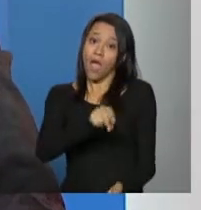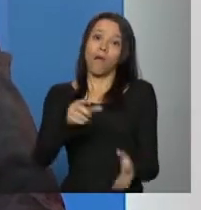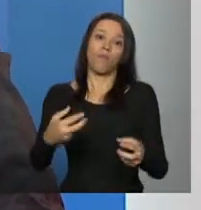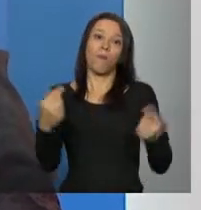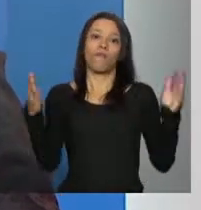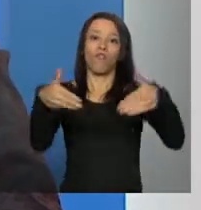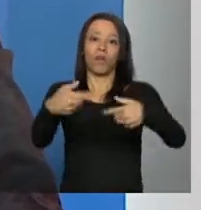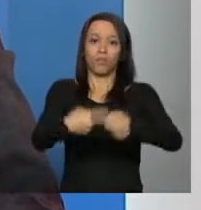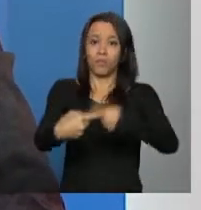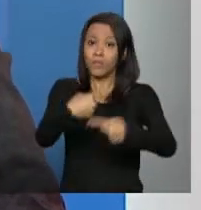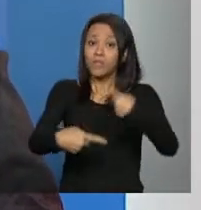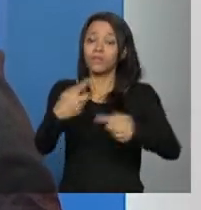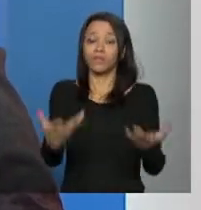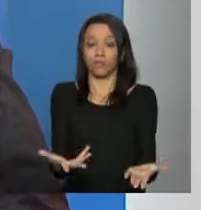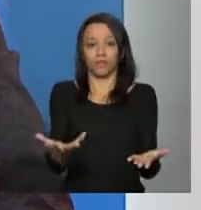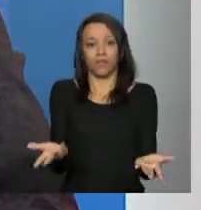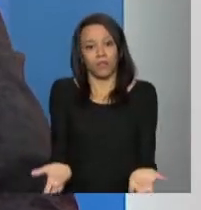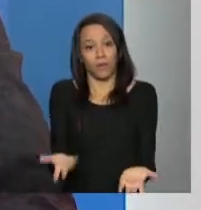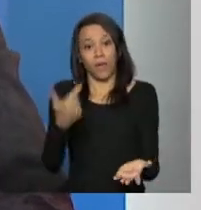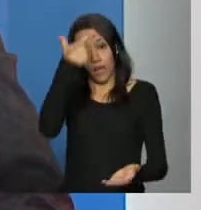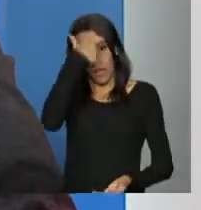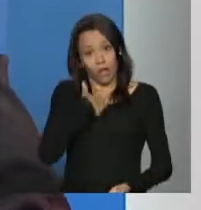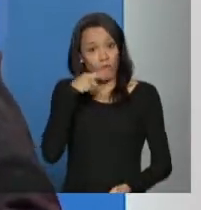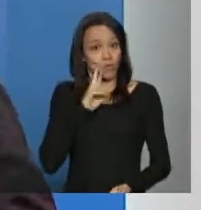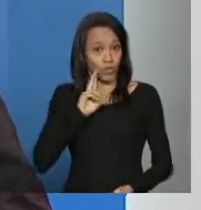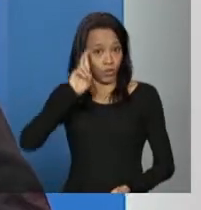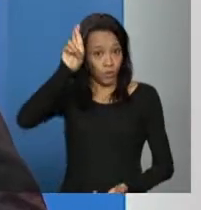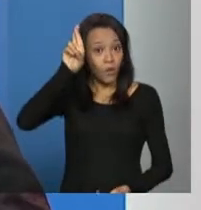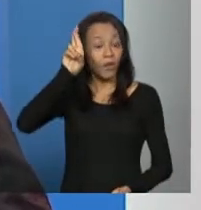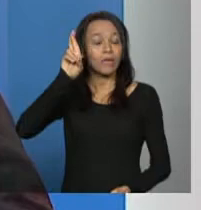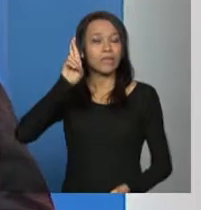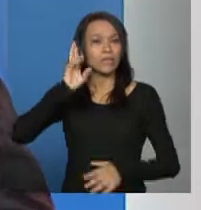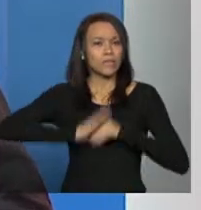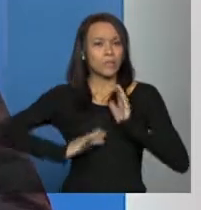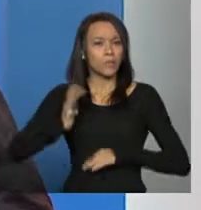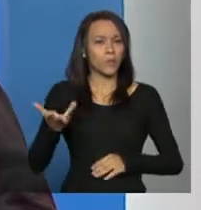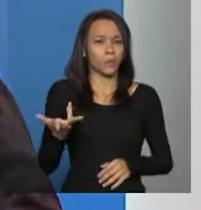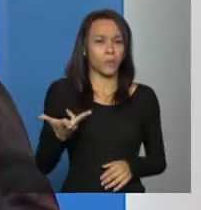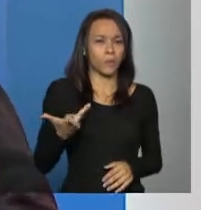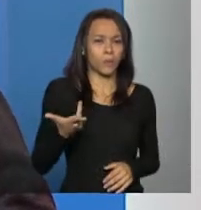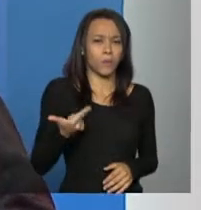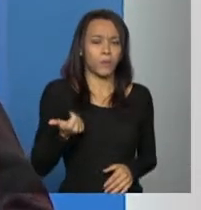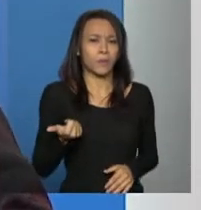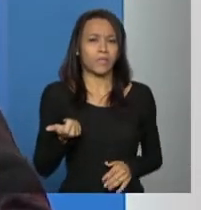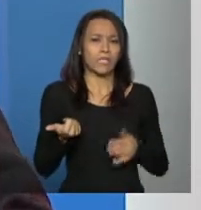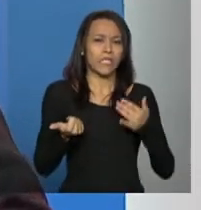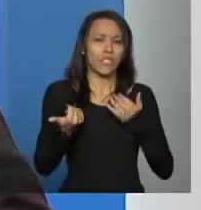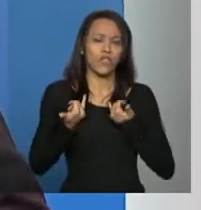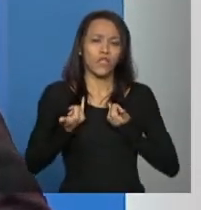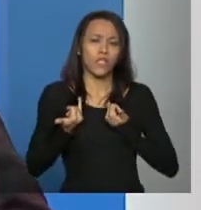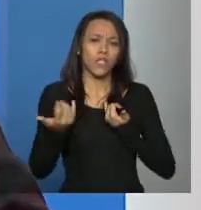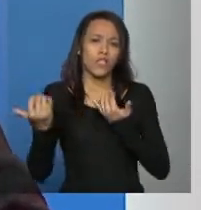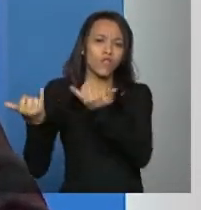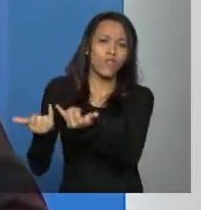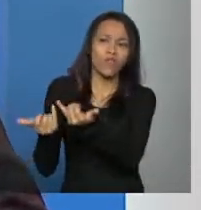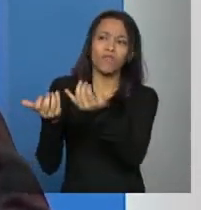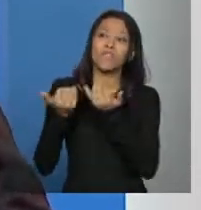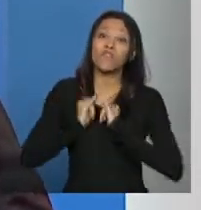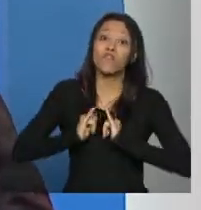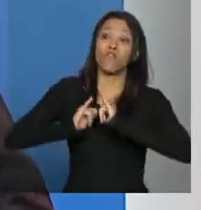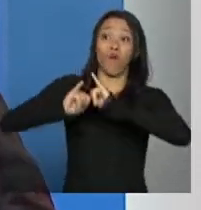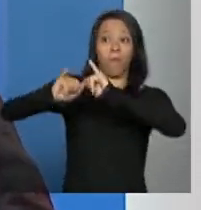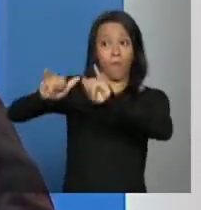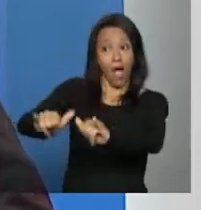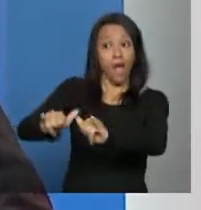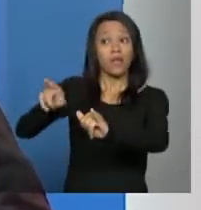executada então esse gestor ele tendo uma habilidade de levar a informação para aquela entidade de